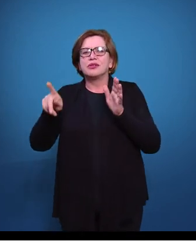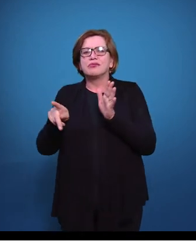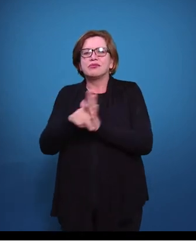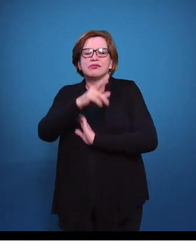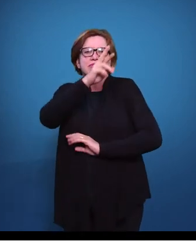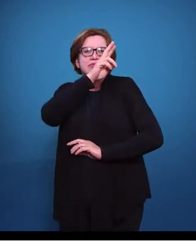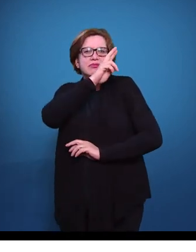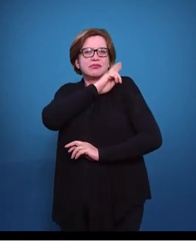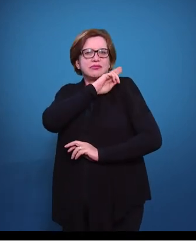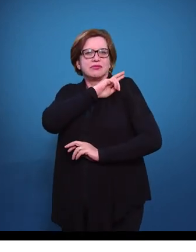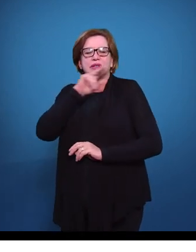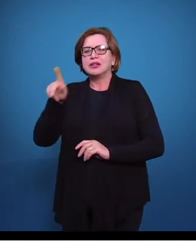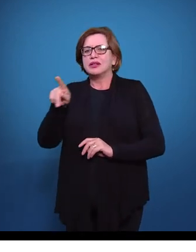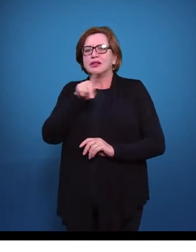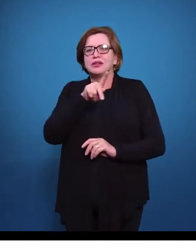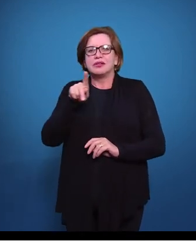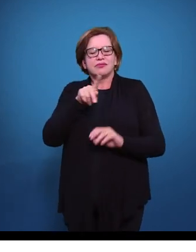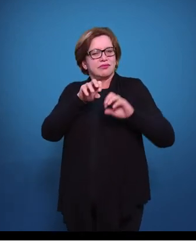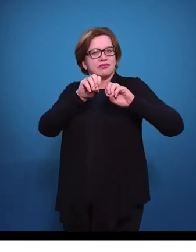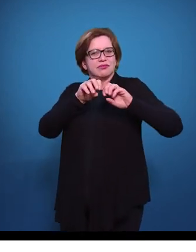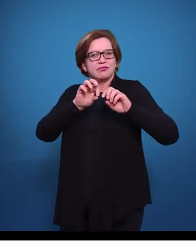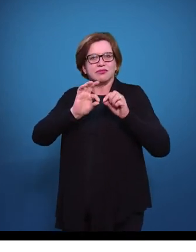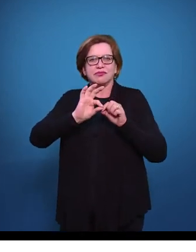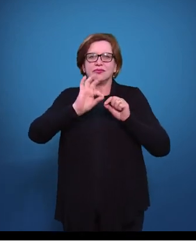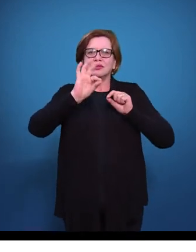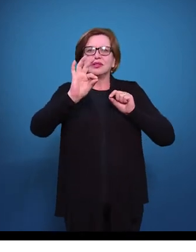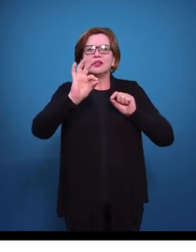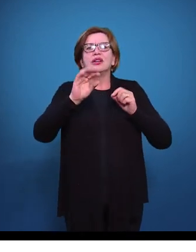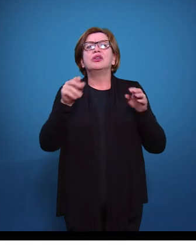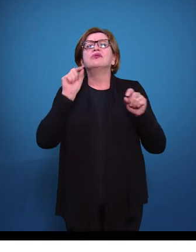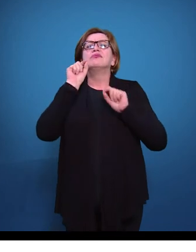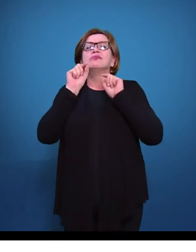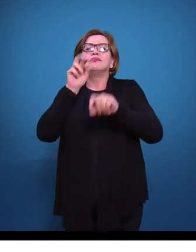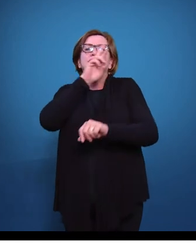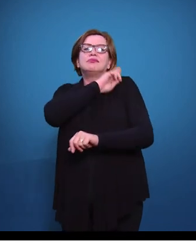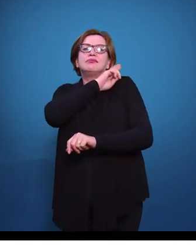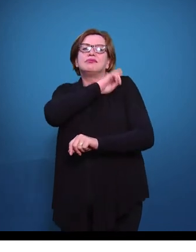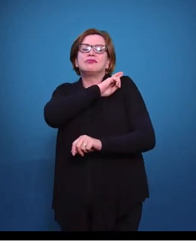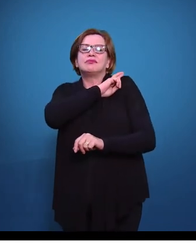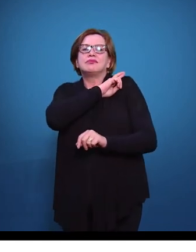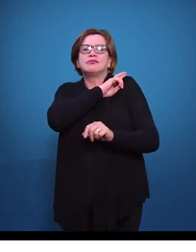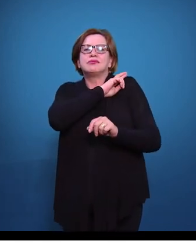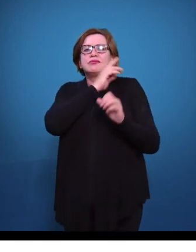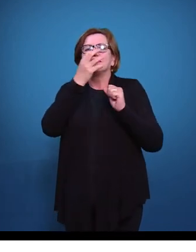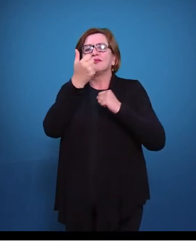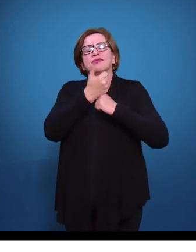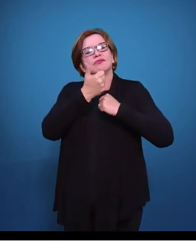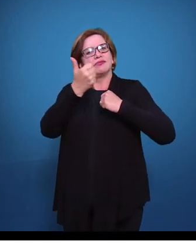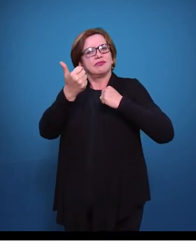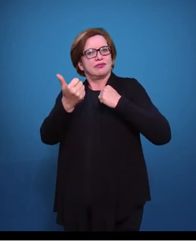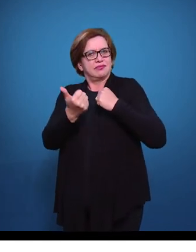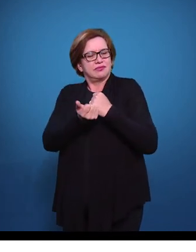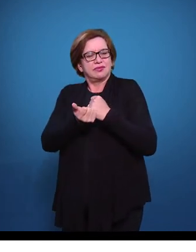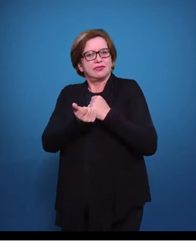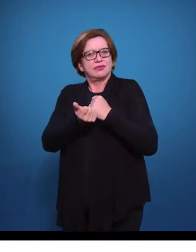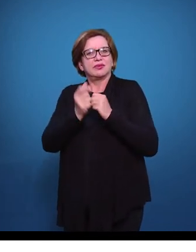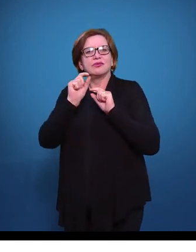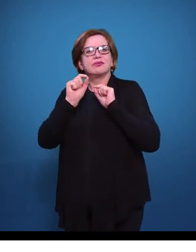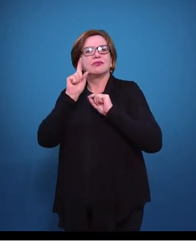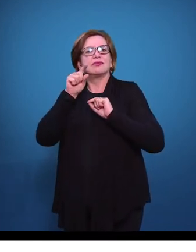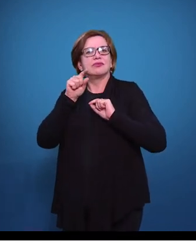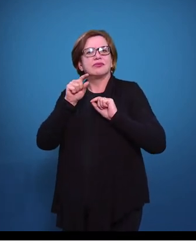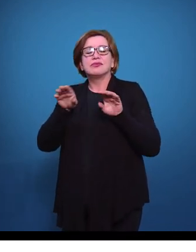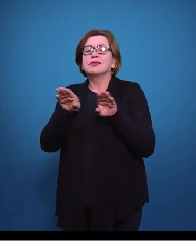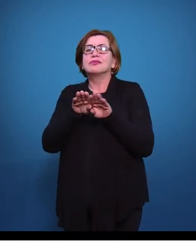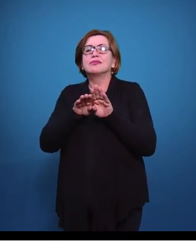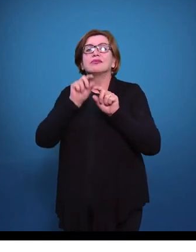enquanto professora nessa modalidade? E as dos tutores? E as atribuições de vocês, enquanto alunos de